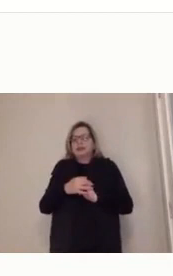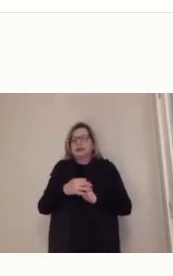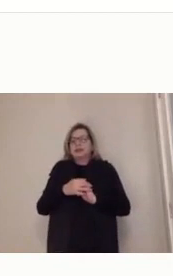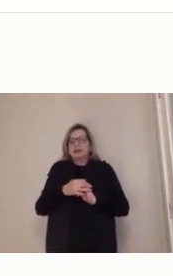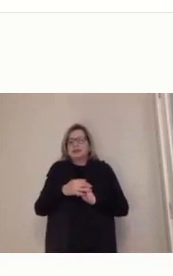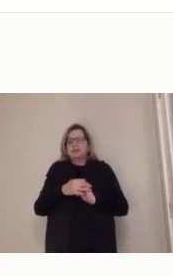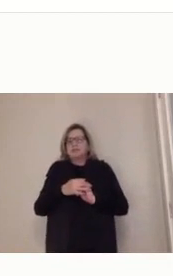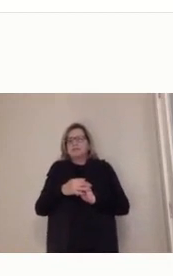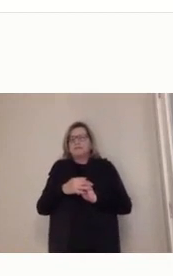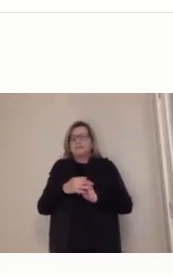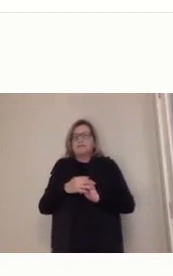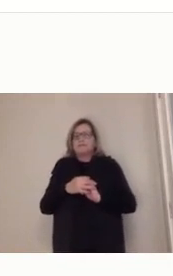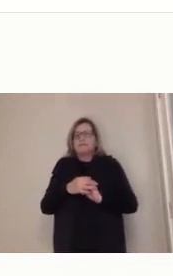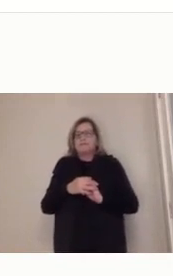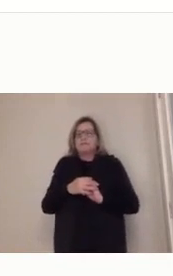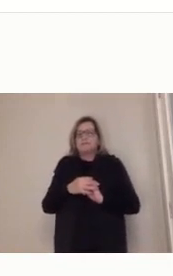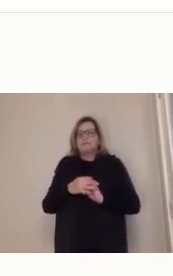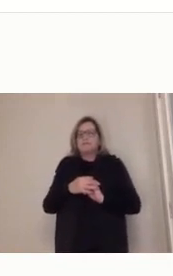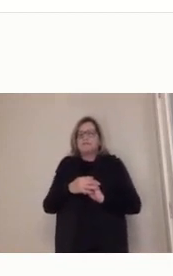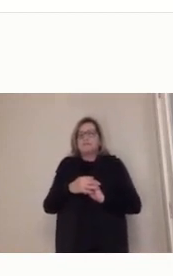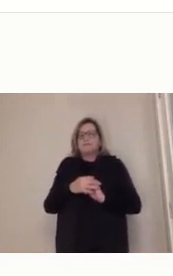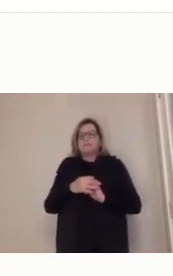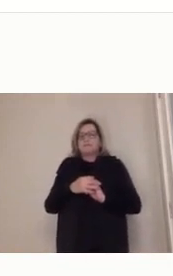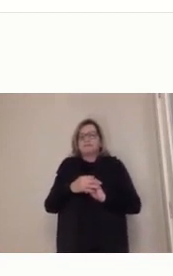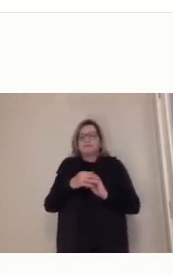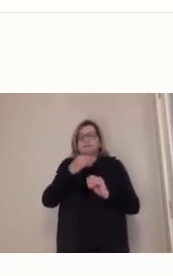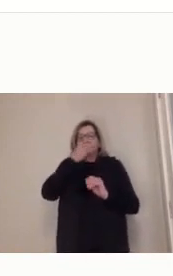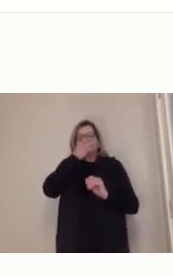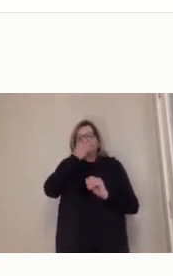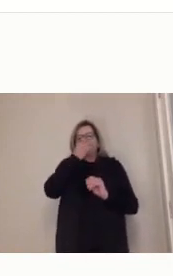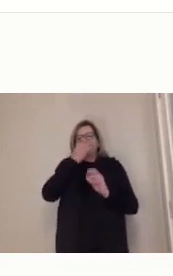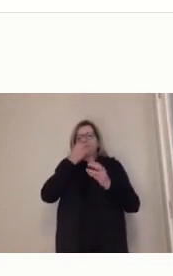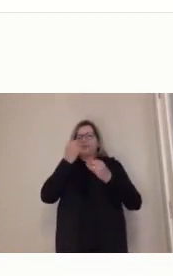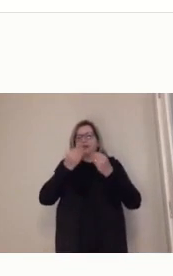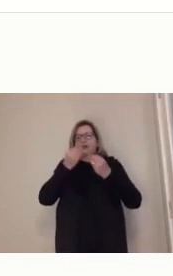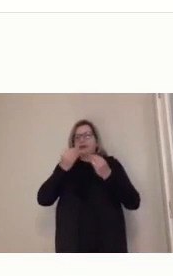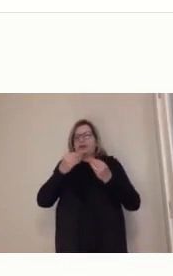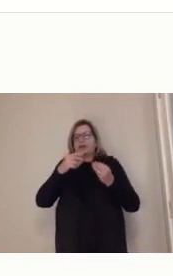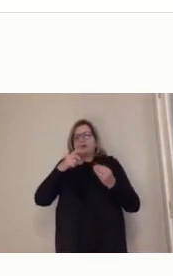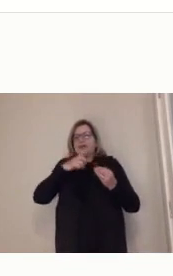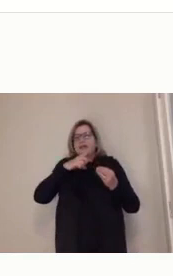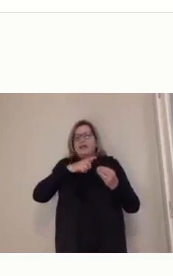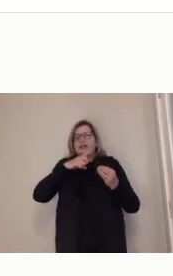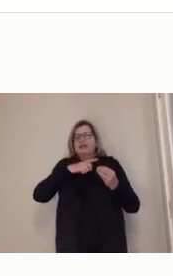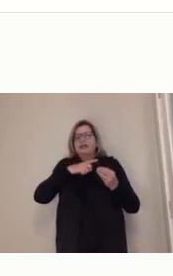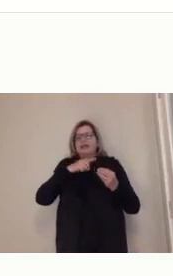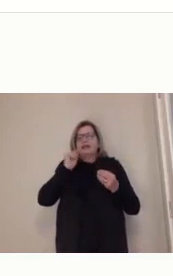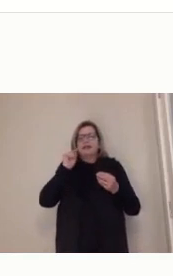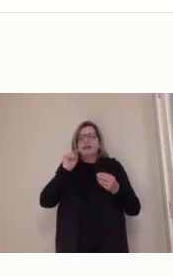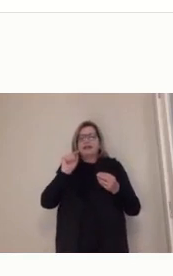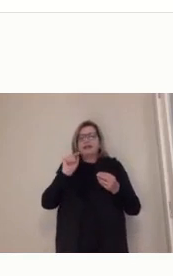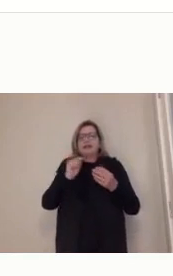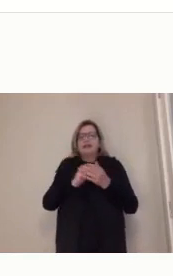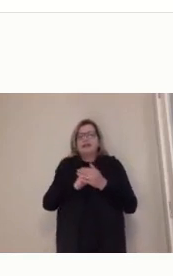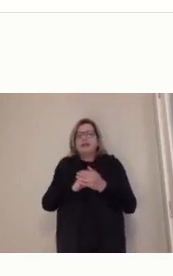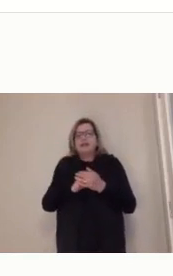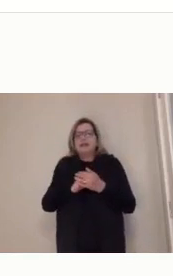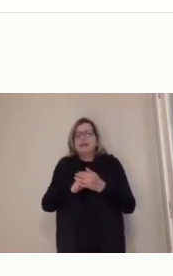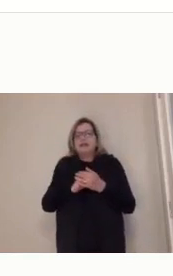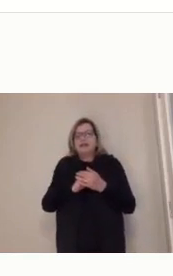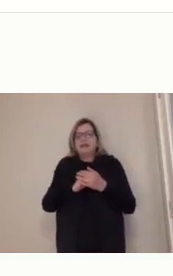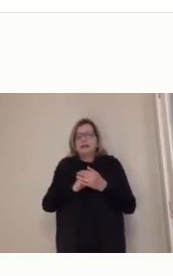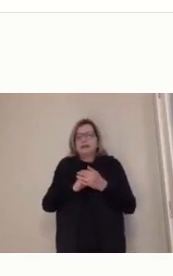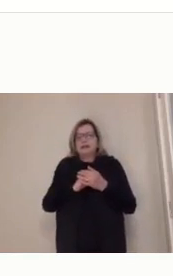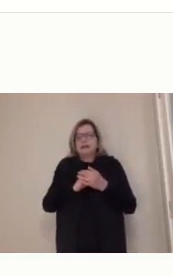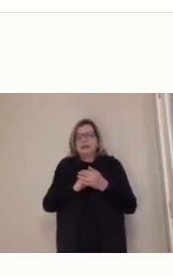Ok, tá? Então, eu trago aqui para vocês também, alguém abriu o microfone aqui? Cleirinha,